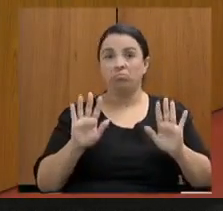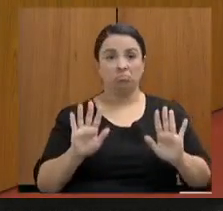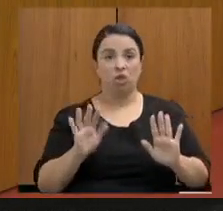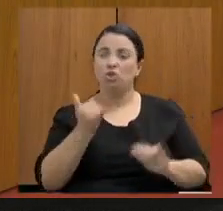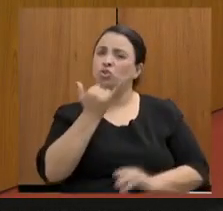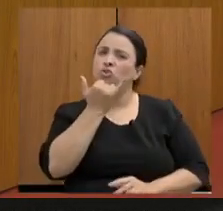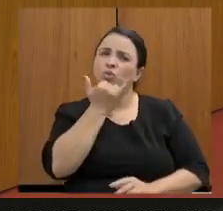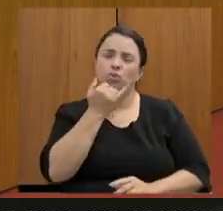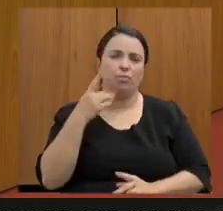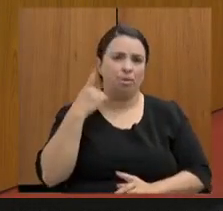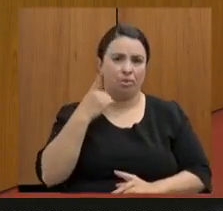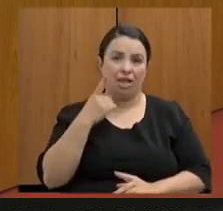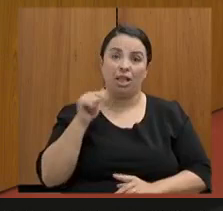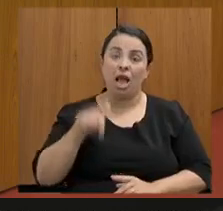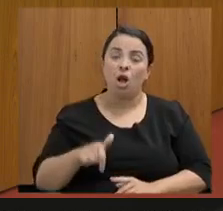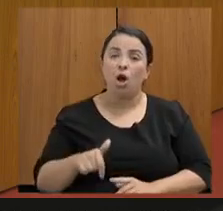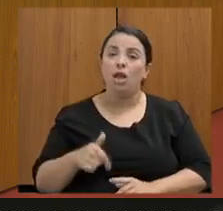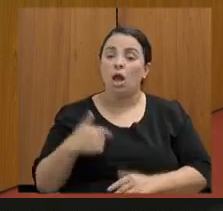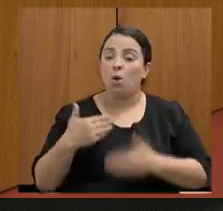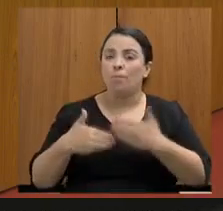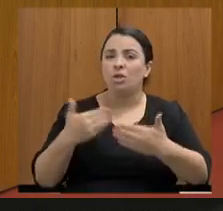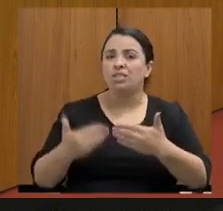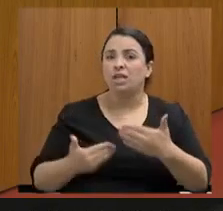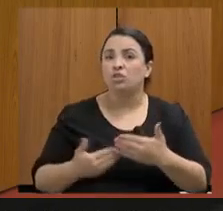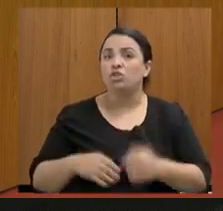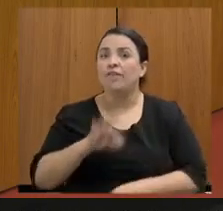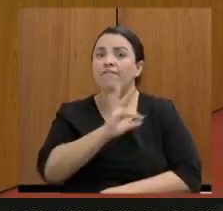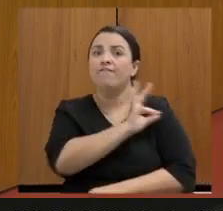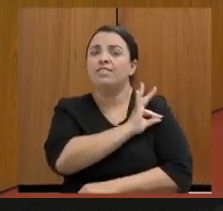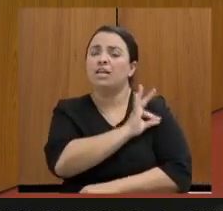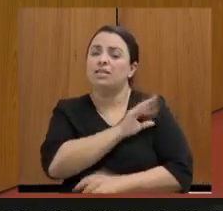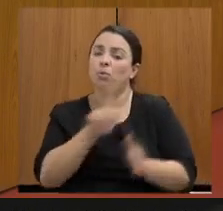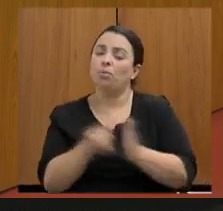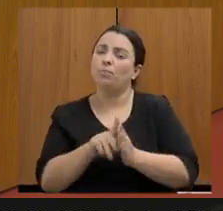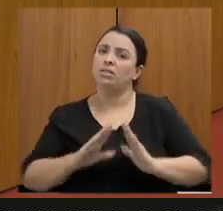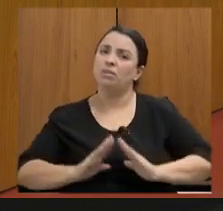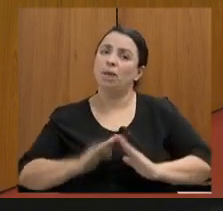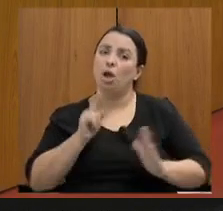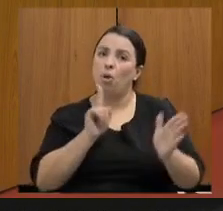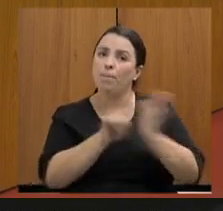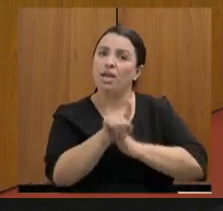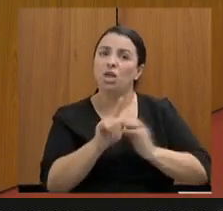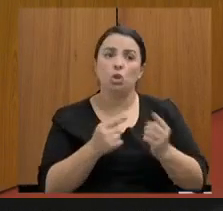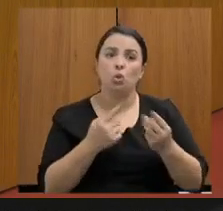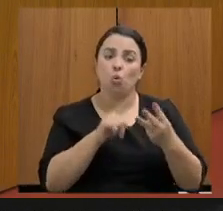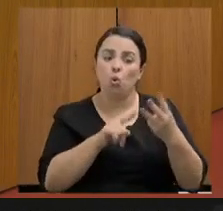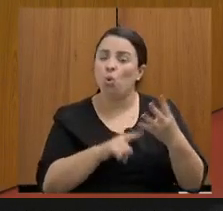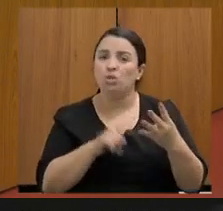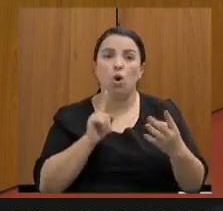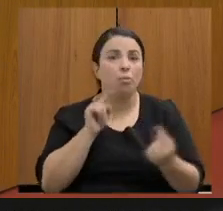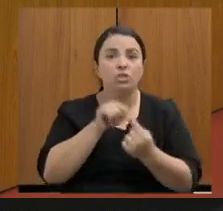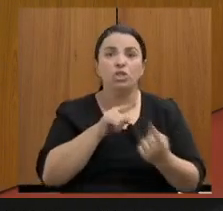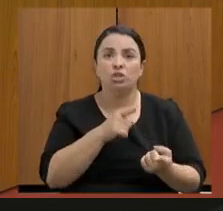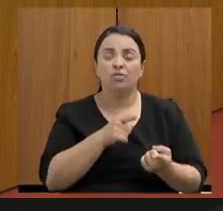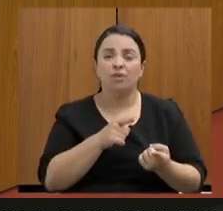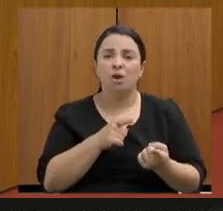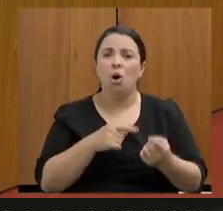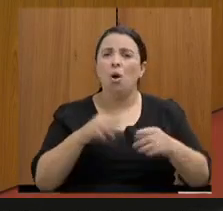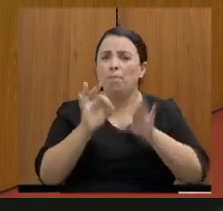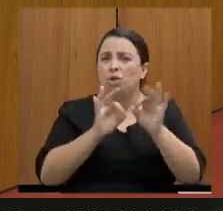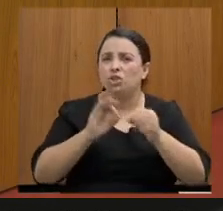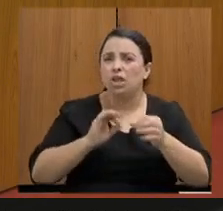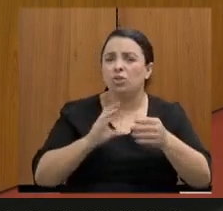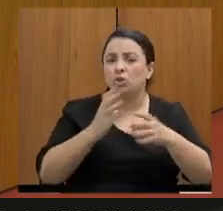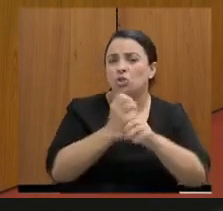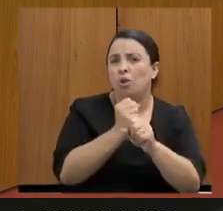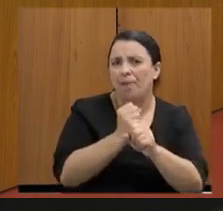de fiscalização. Eu fiz duas perguntas objetivas. Projeto somar é pago com recurso do Fundep? Mãos dadas é pago